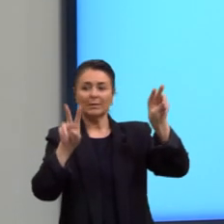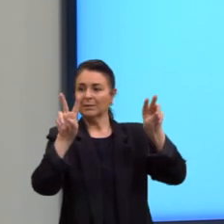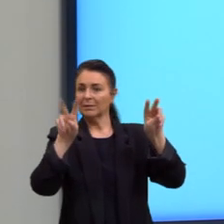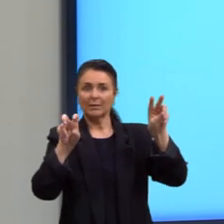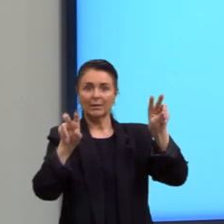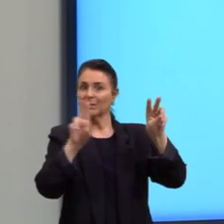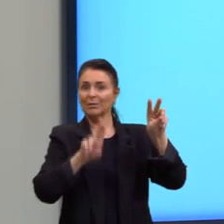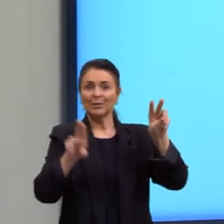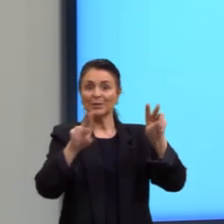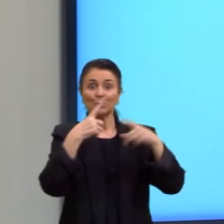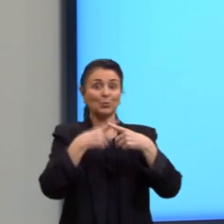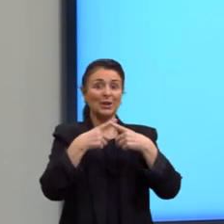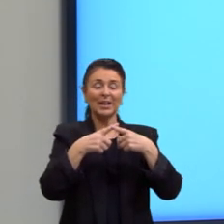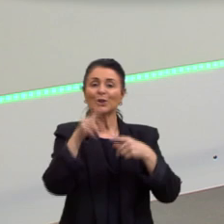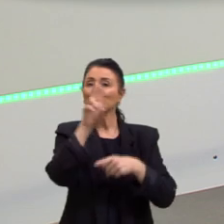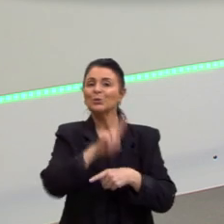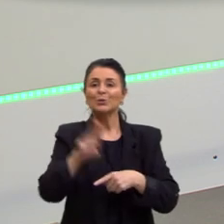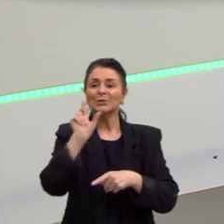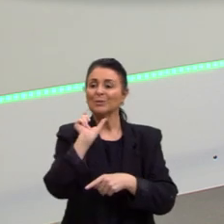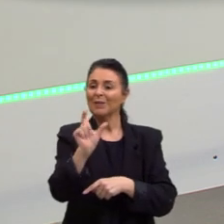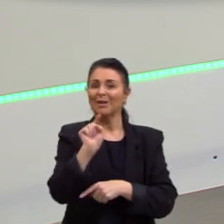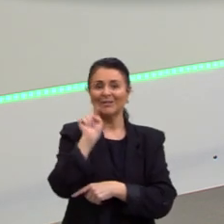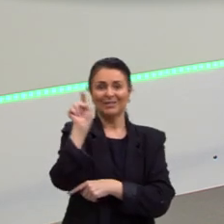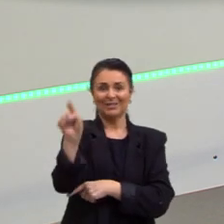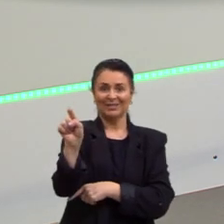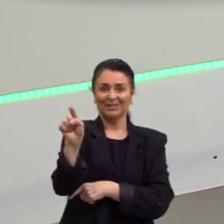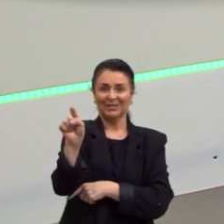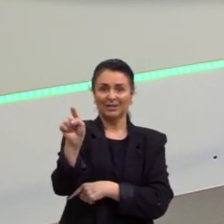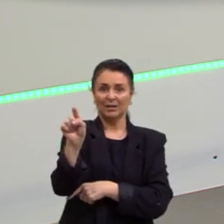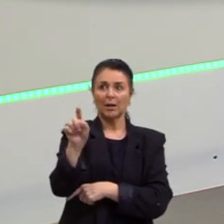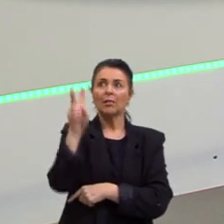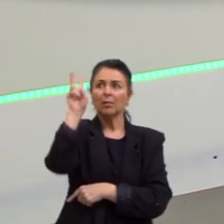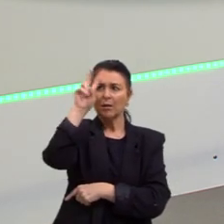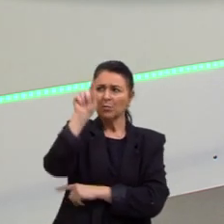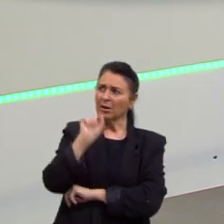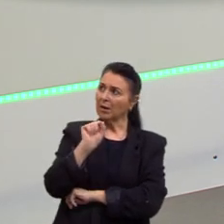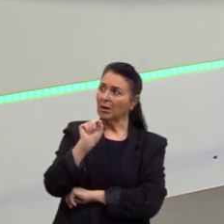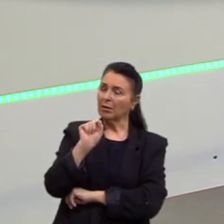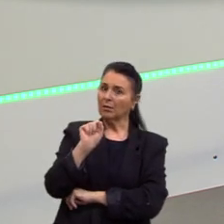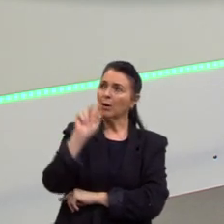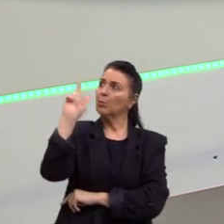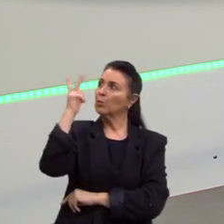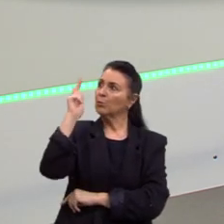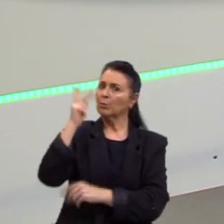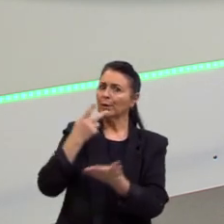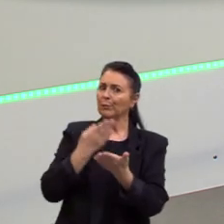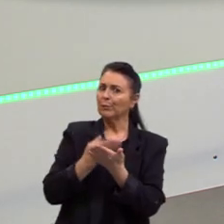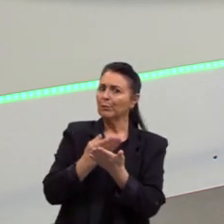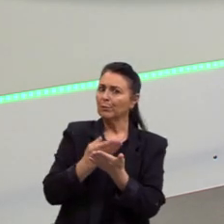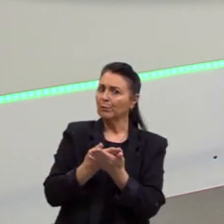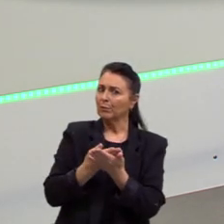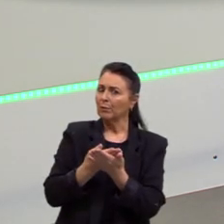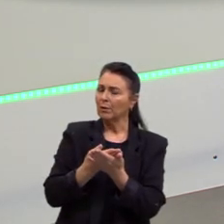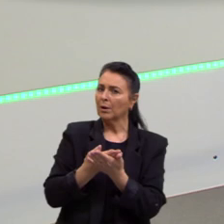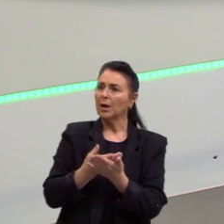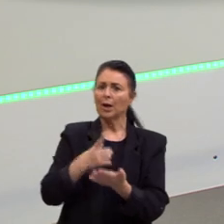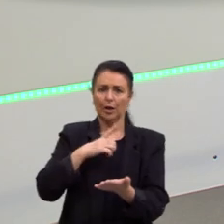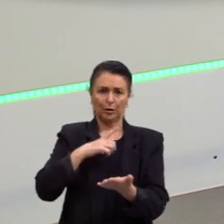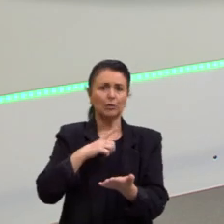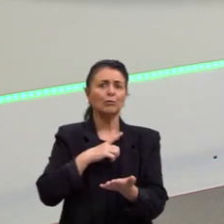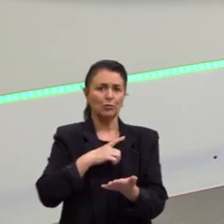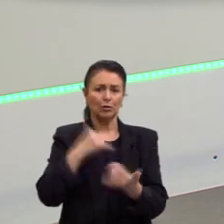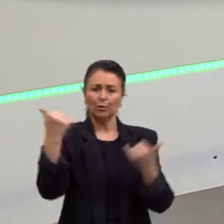Lembrei quem foi o cara que falou isso. Era um historiador, um estudioso. Ele tinha informações com base em estudos, em